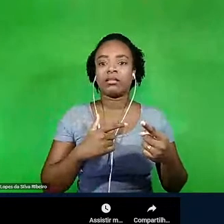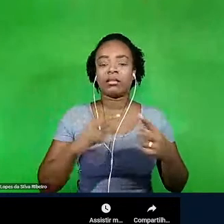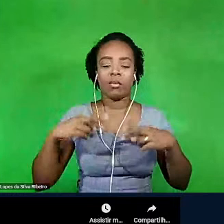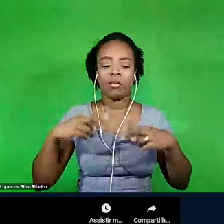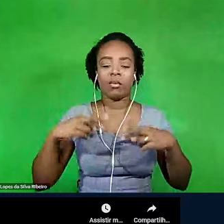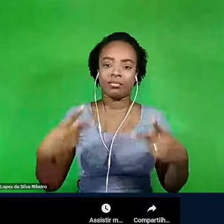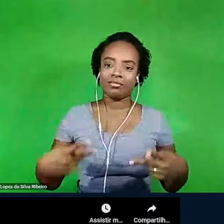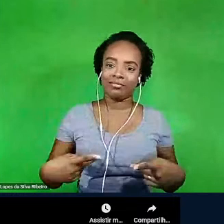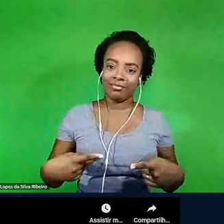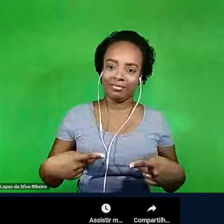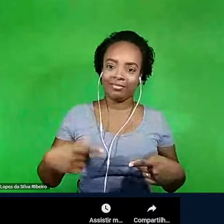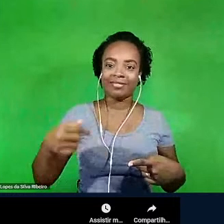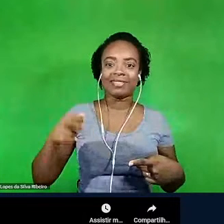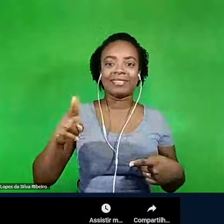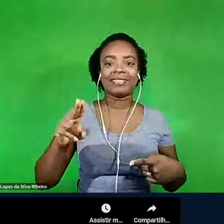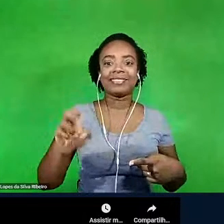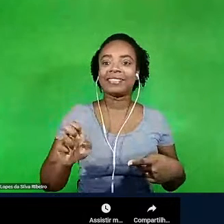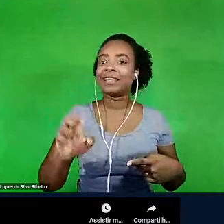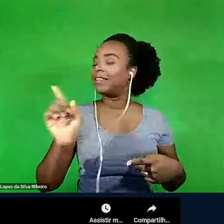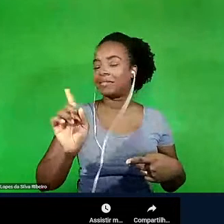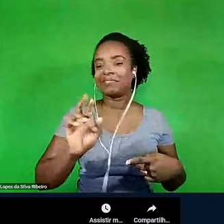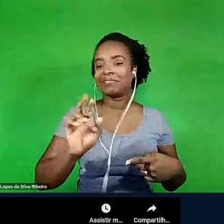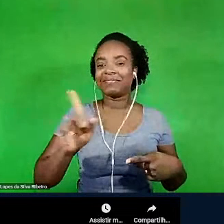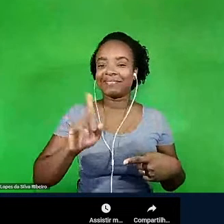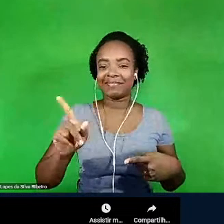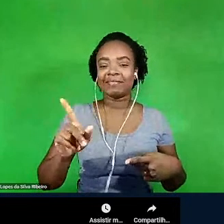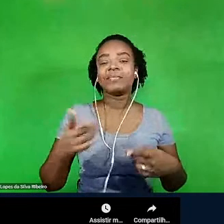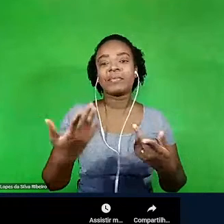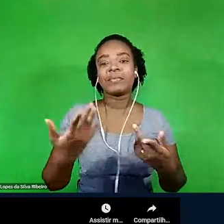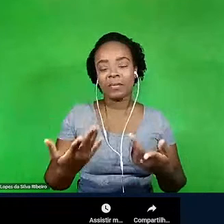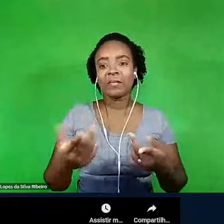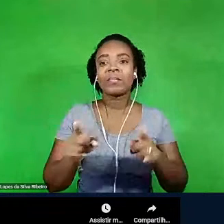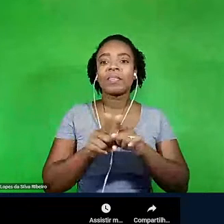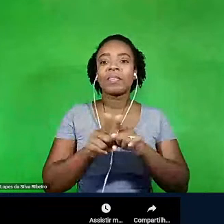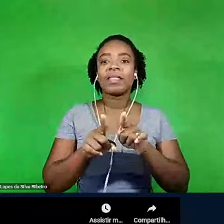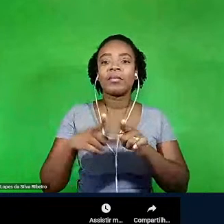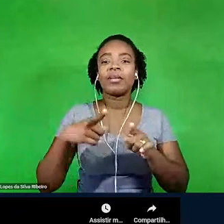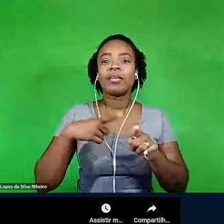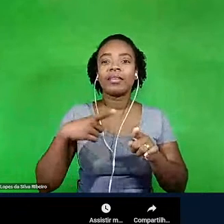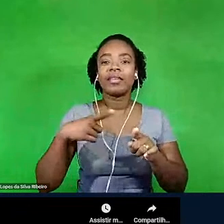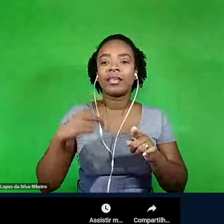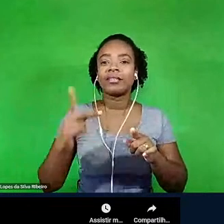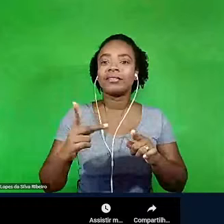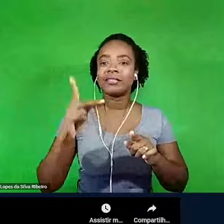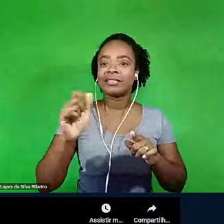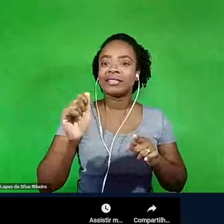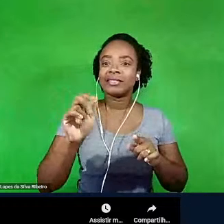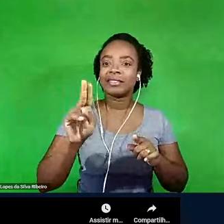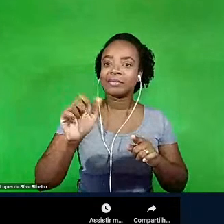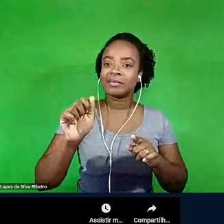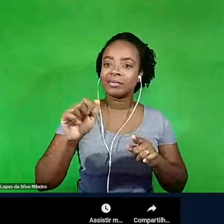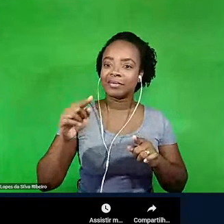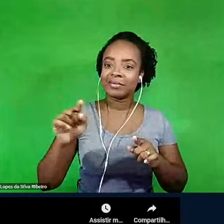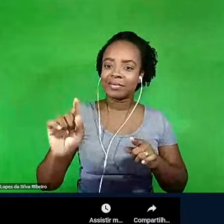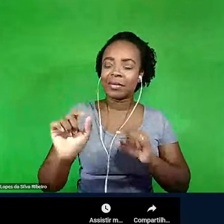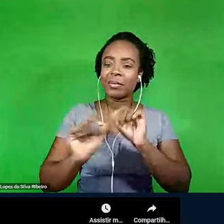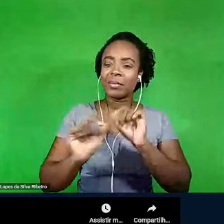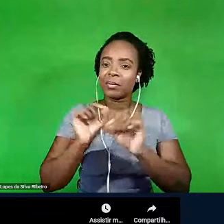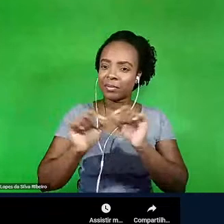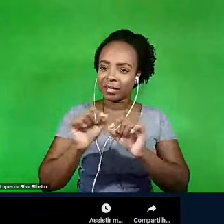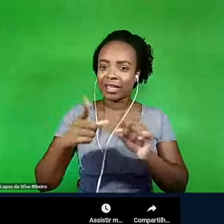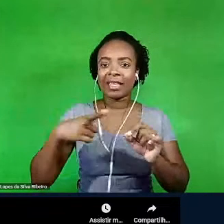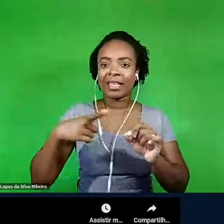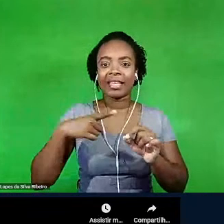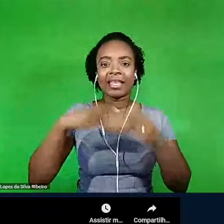E a questão que apontou corretamente aí o Cauã, do fígado, na verdade, quando eu estava gravando, eu,